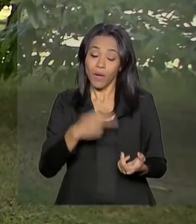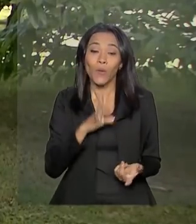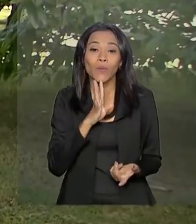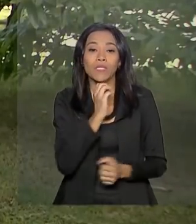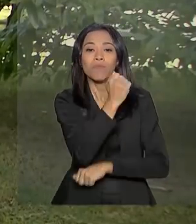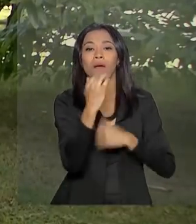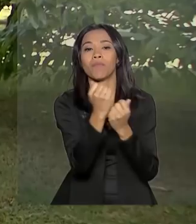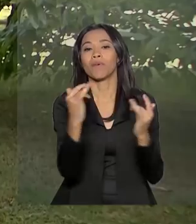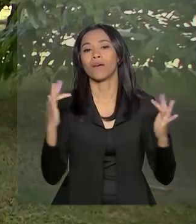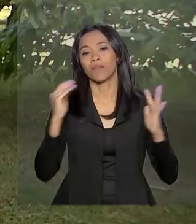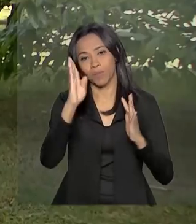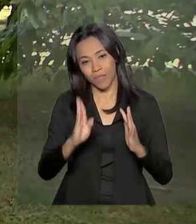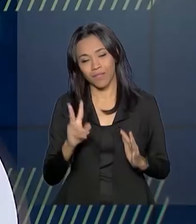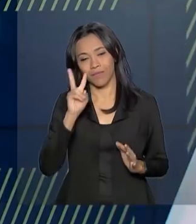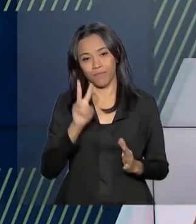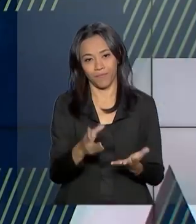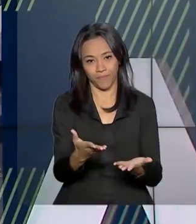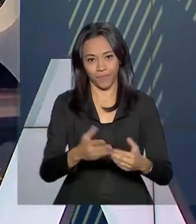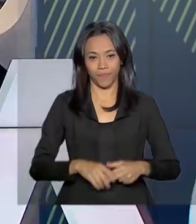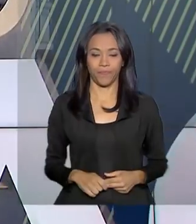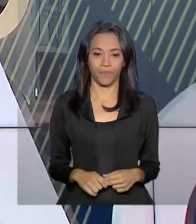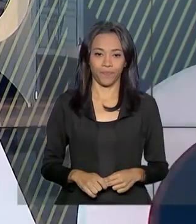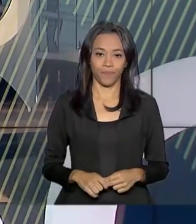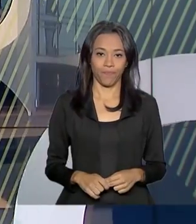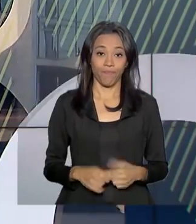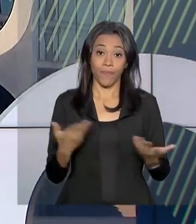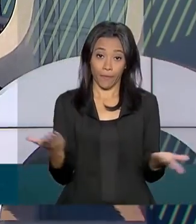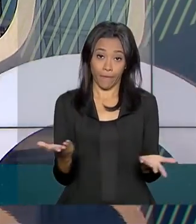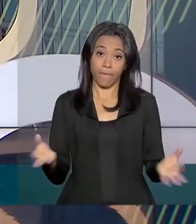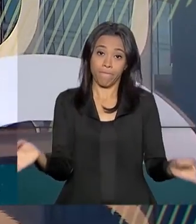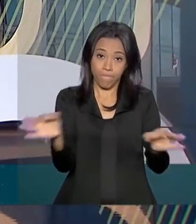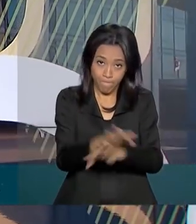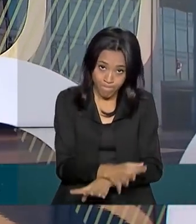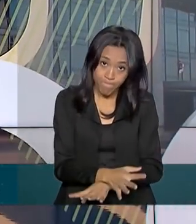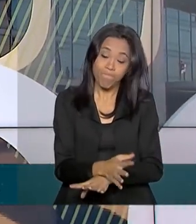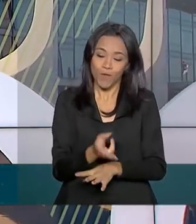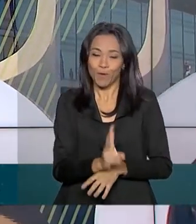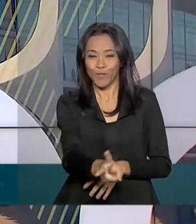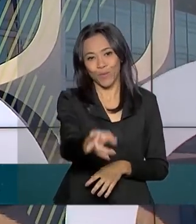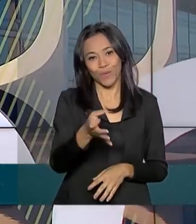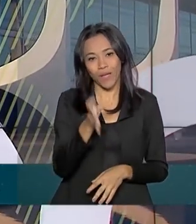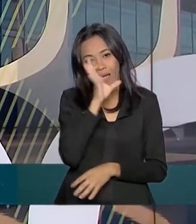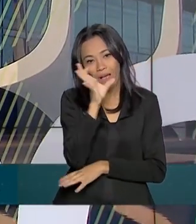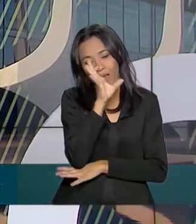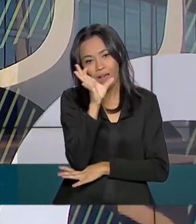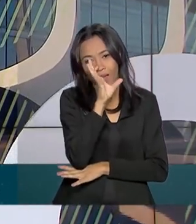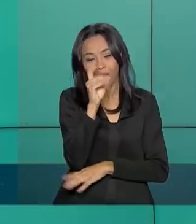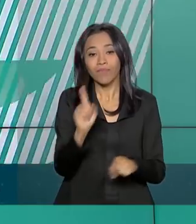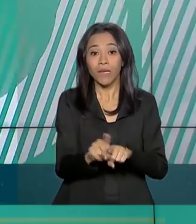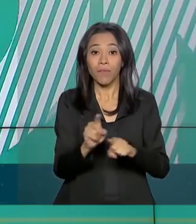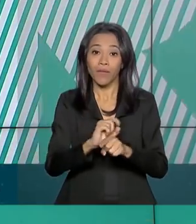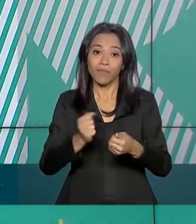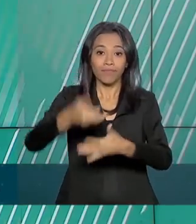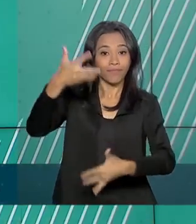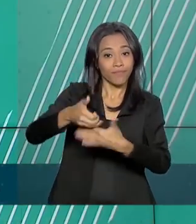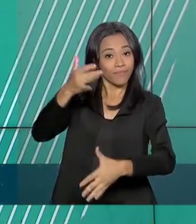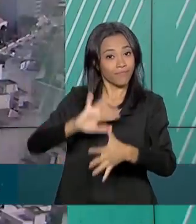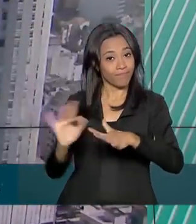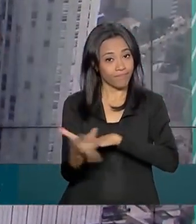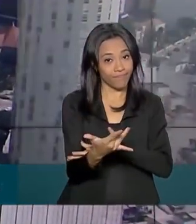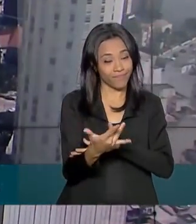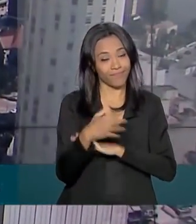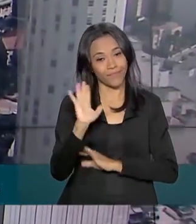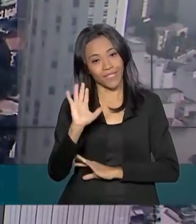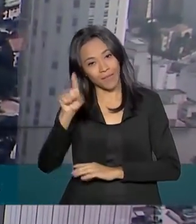Priscila Terezo para o Governo Agora. E o Governo Agora fica por aqui. Continue nos acompanhando também pelas redes sociais.